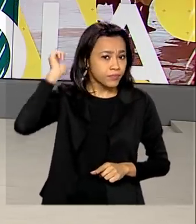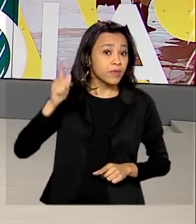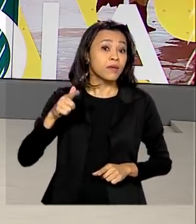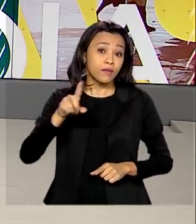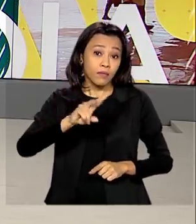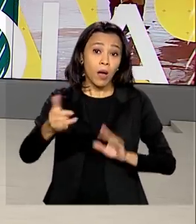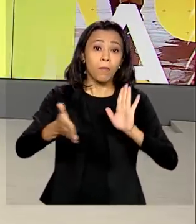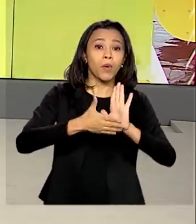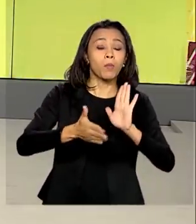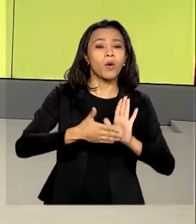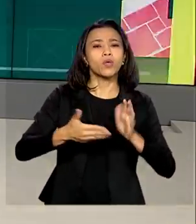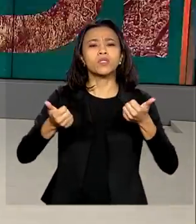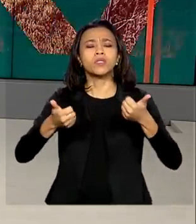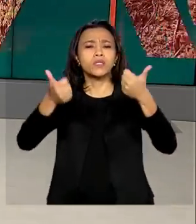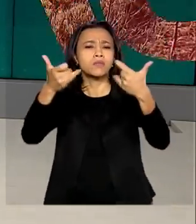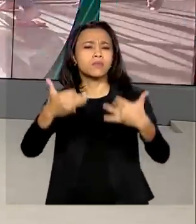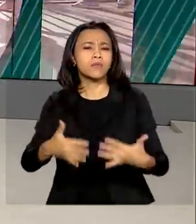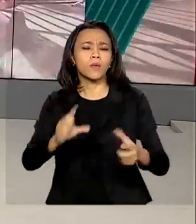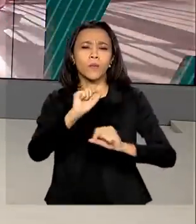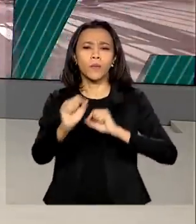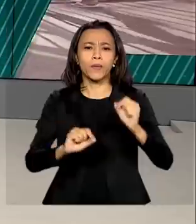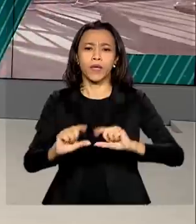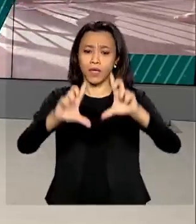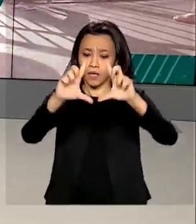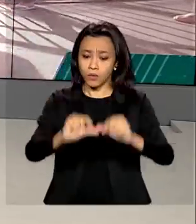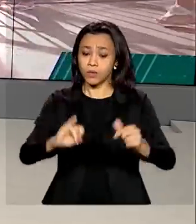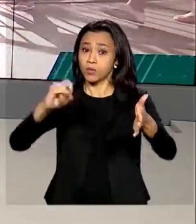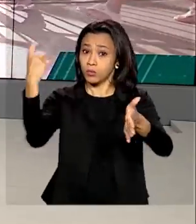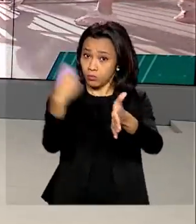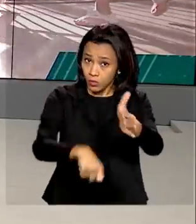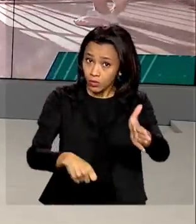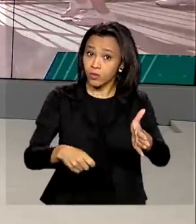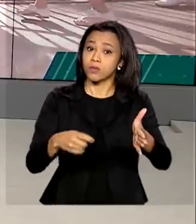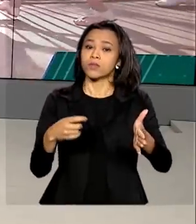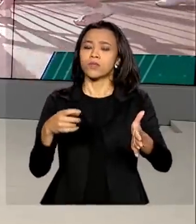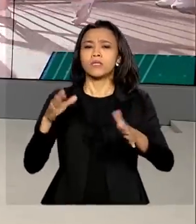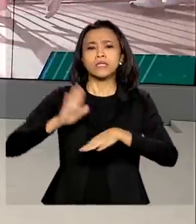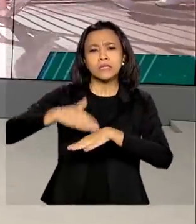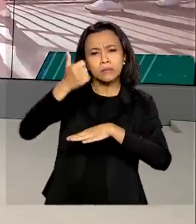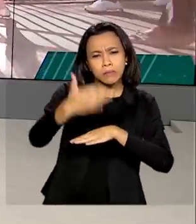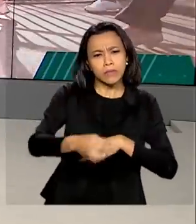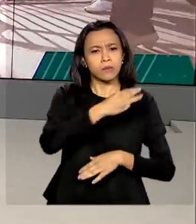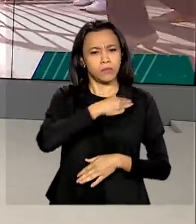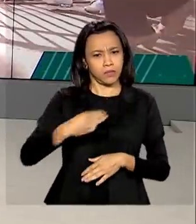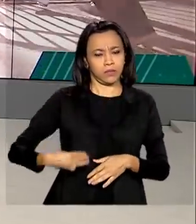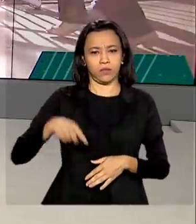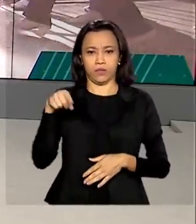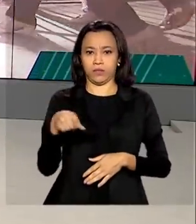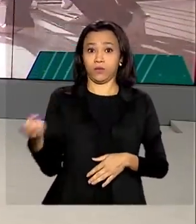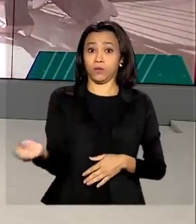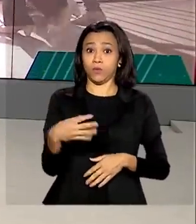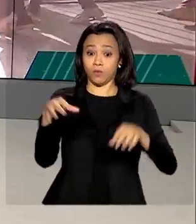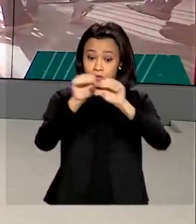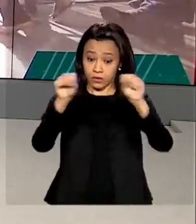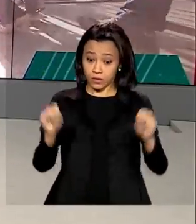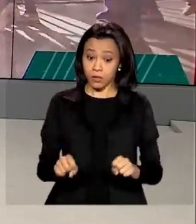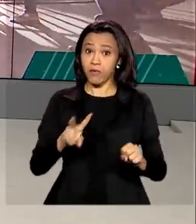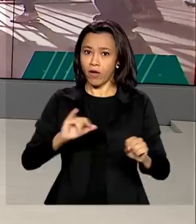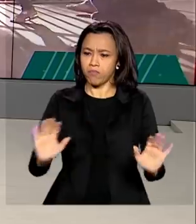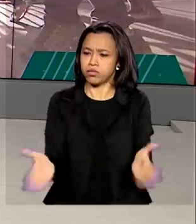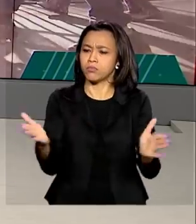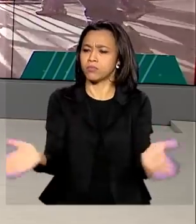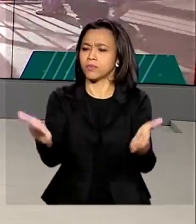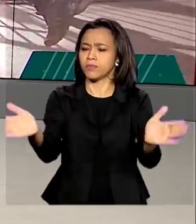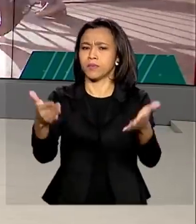governo. O projeto simplifica e unifica os impostos. Segundo Guedes, o novo sistema vai impulsionar a produtividade